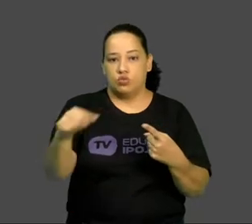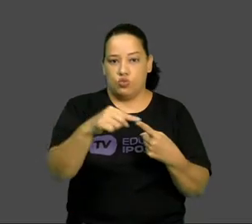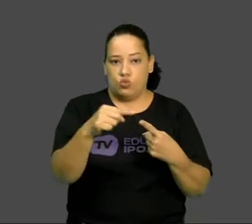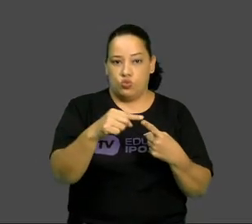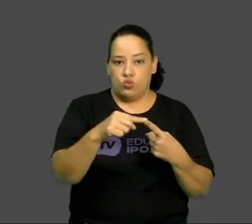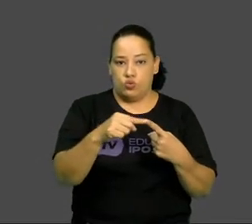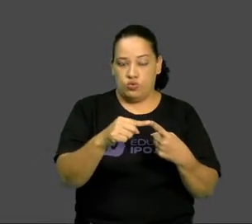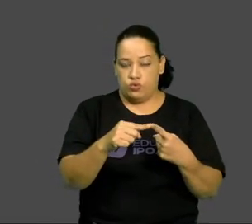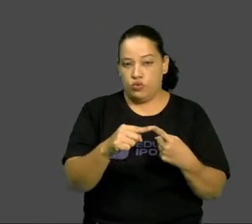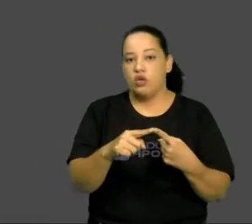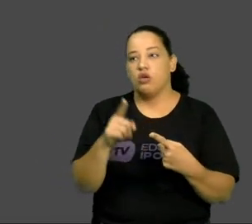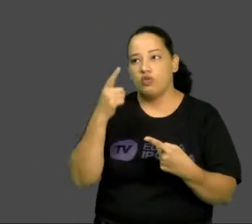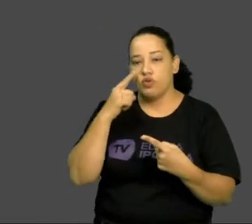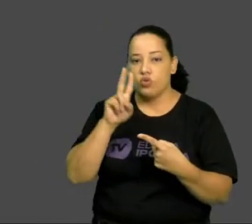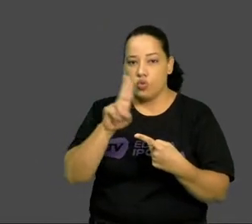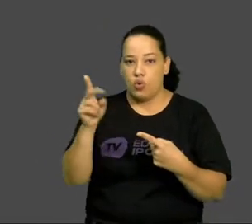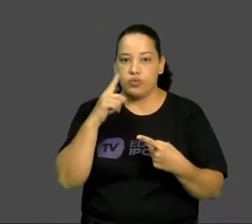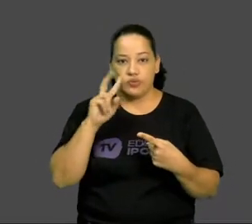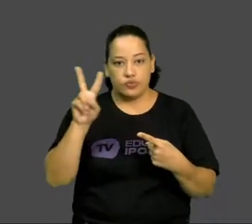O Kurt Jass,